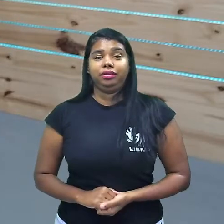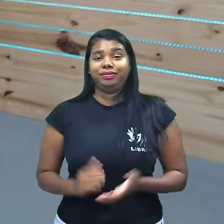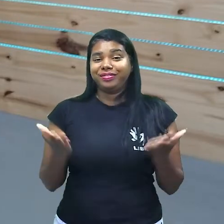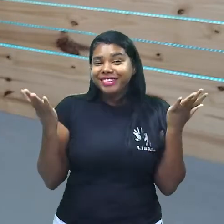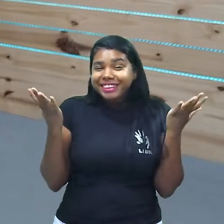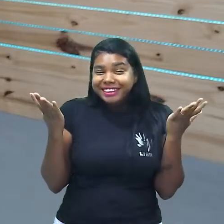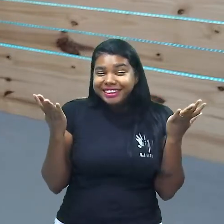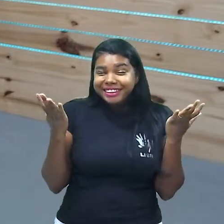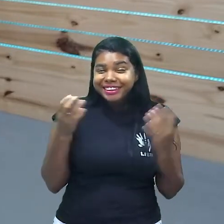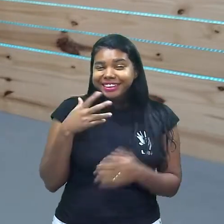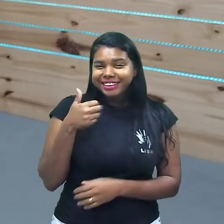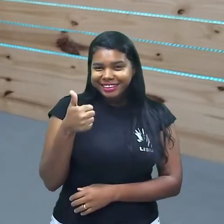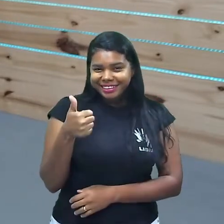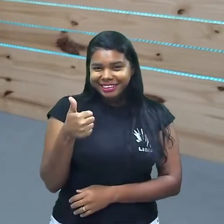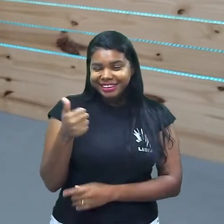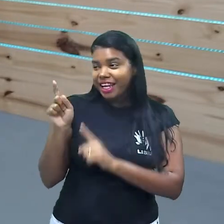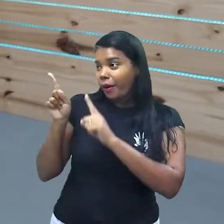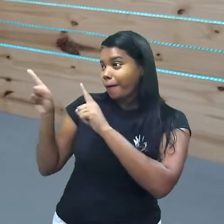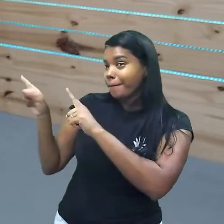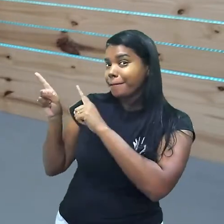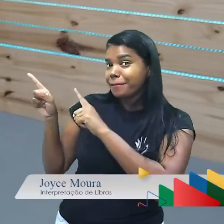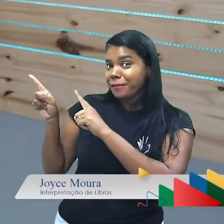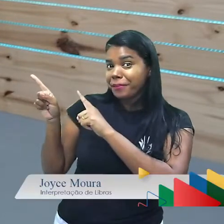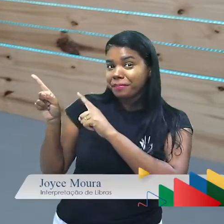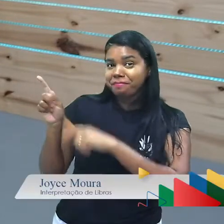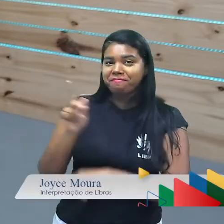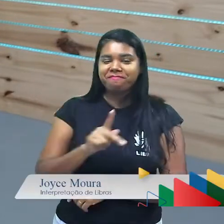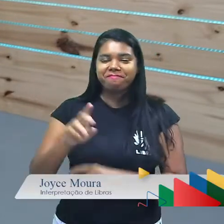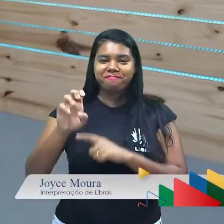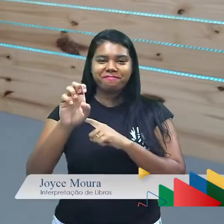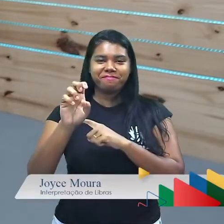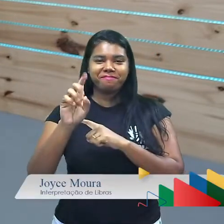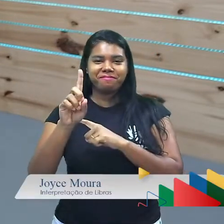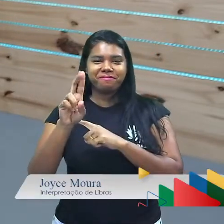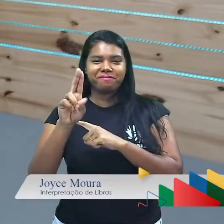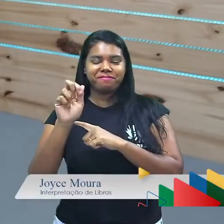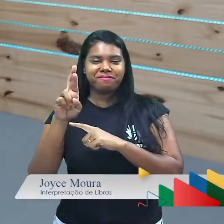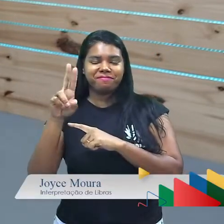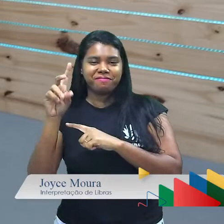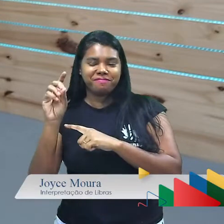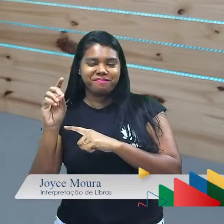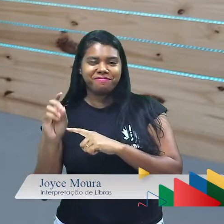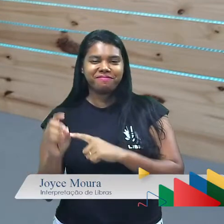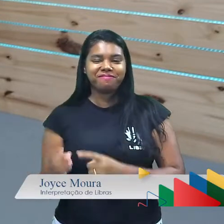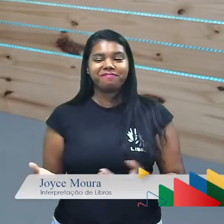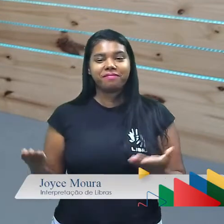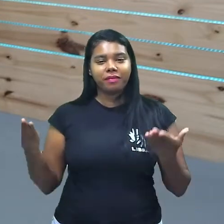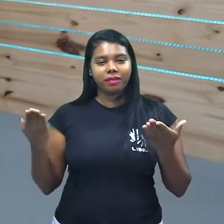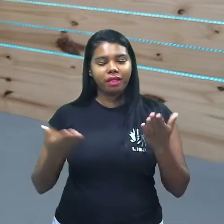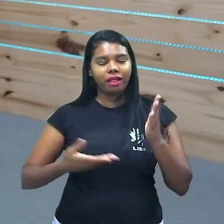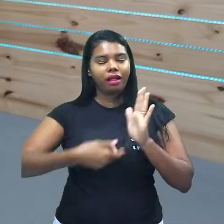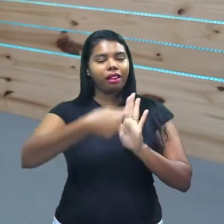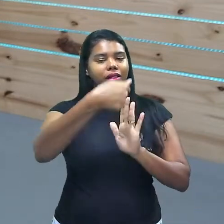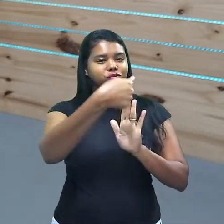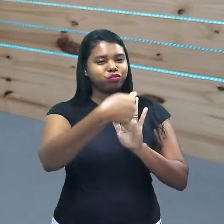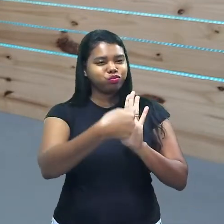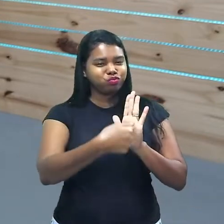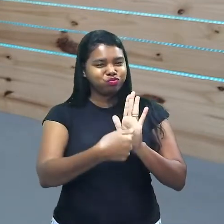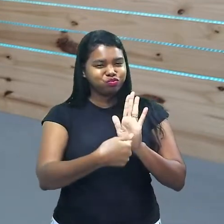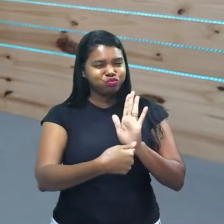Alô, fera! professor Eduardo Alves na área, voltando para a nossa revisão e